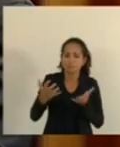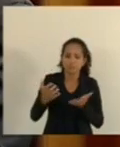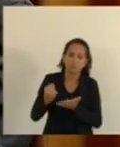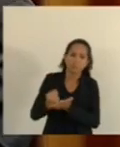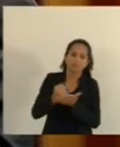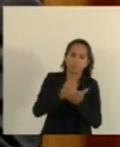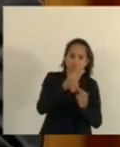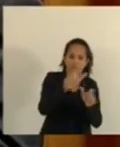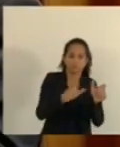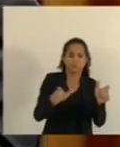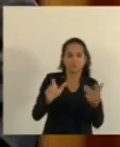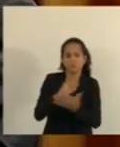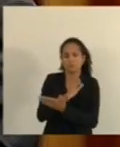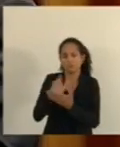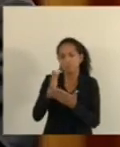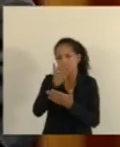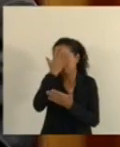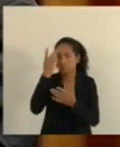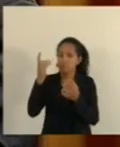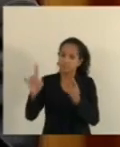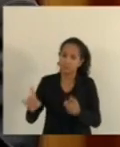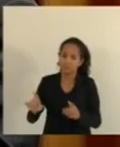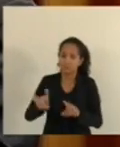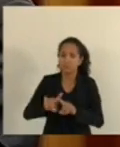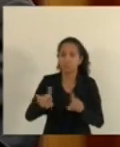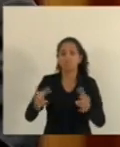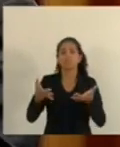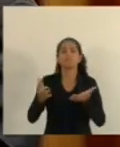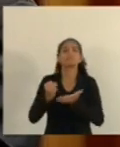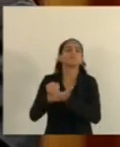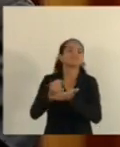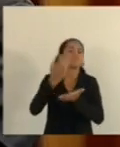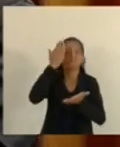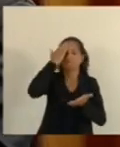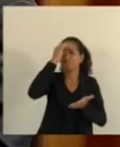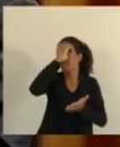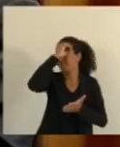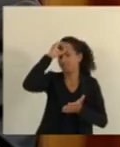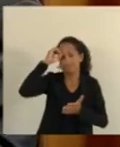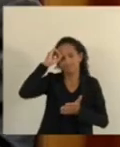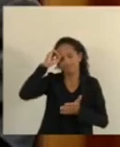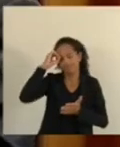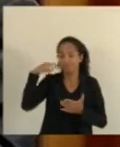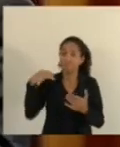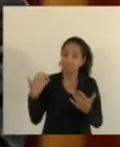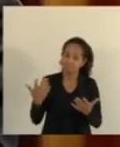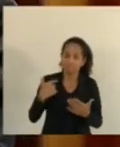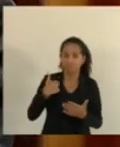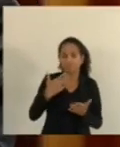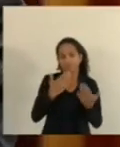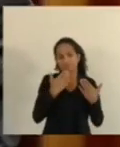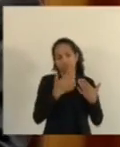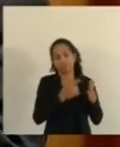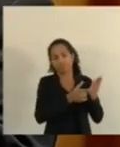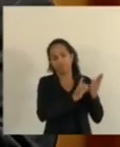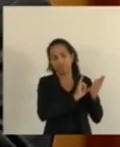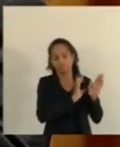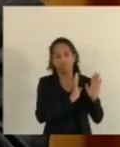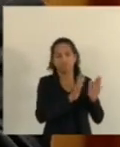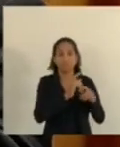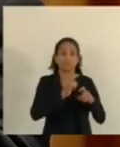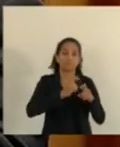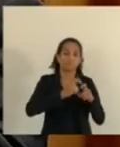Determinadas Pessoas Portador De deficiência Não sabemos Como Quer dizer Eu estive Conversando Aqui Até com